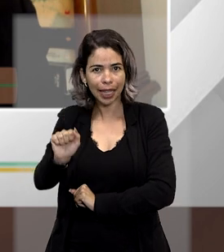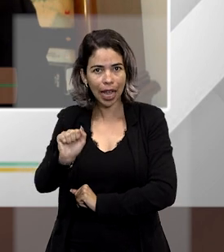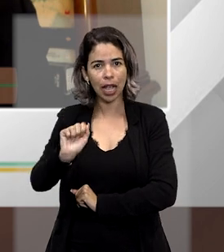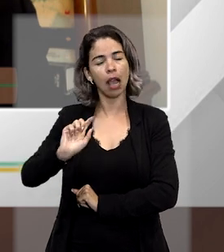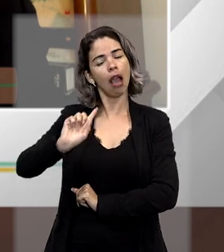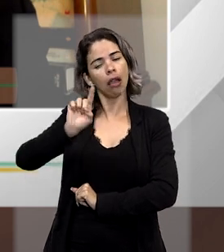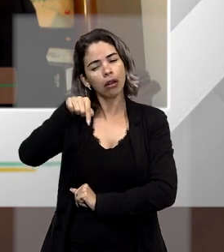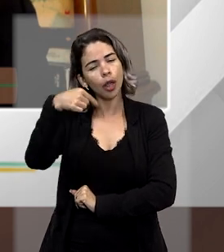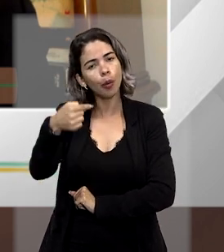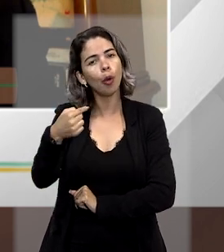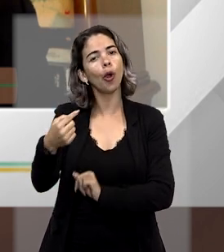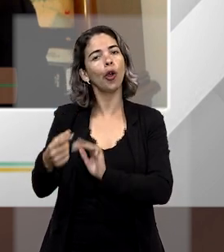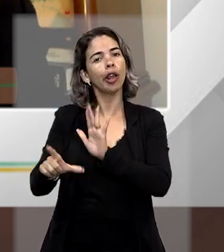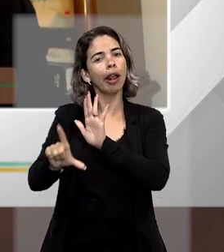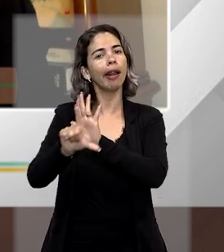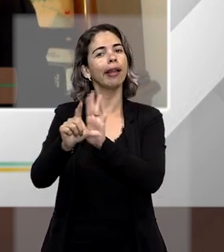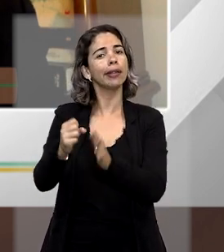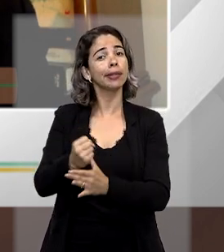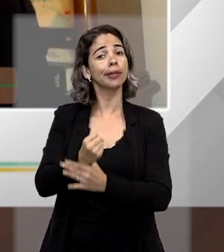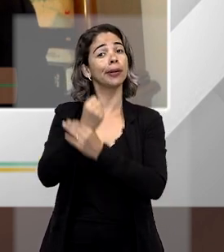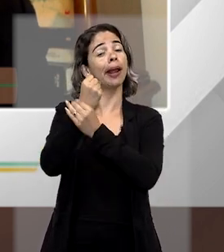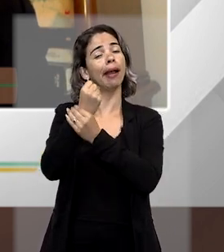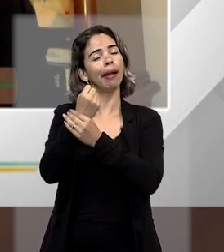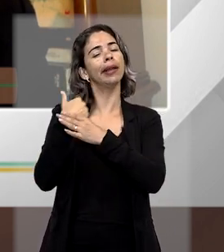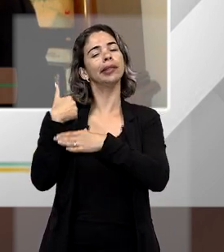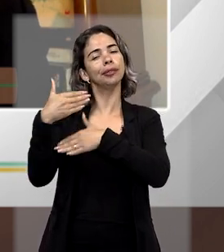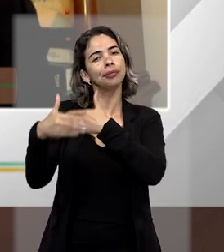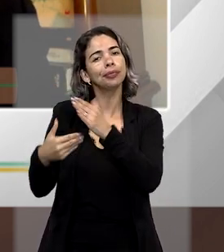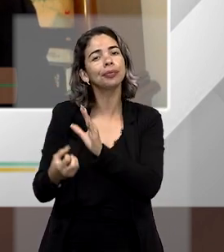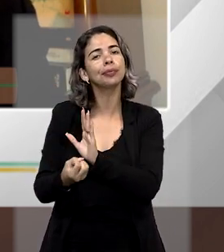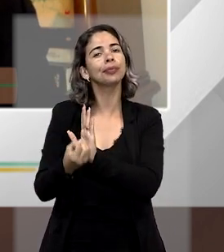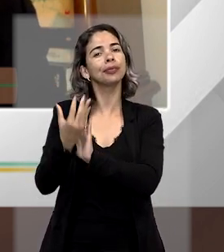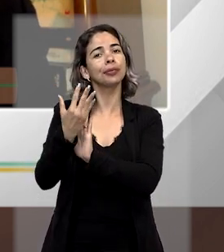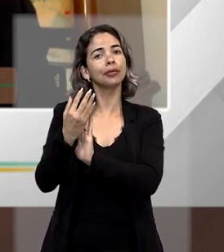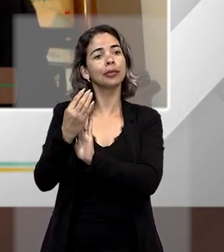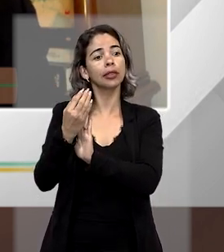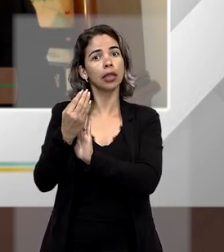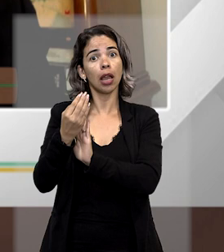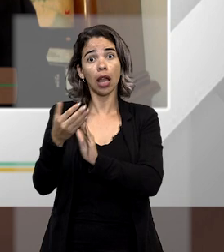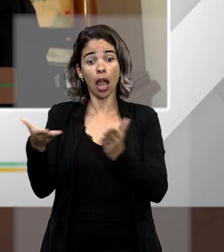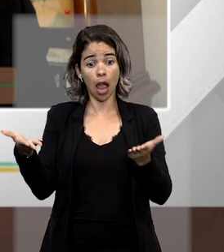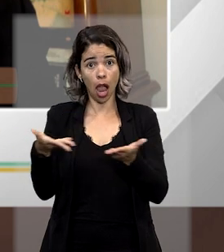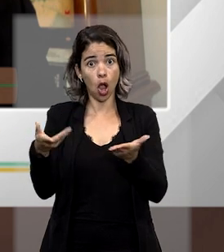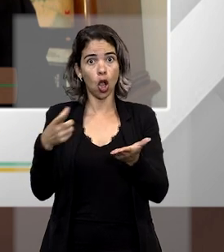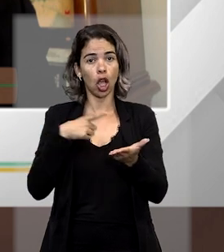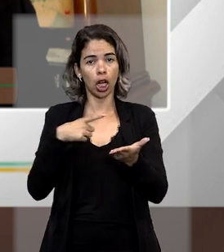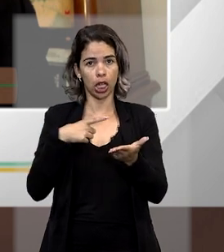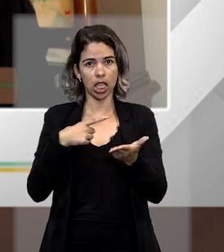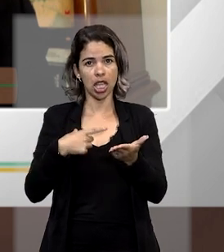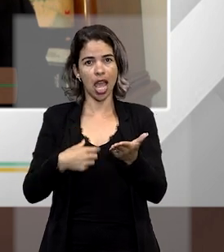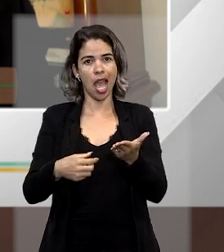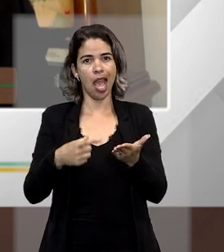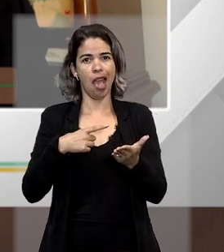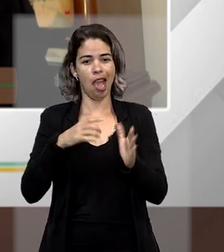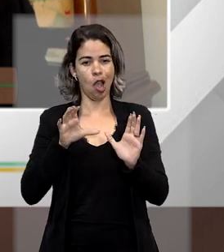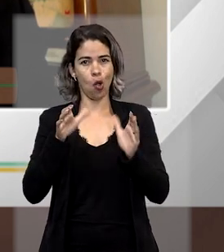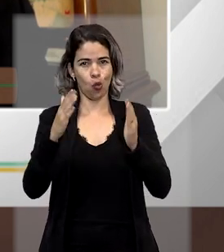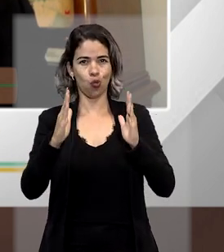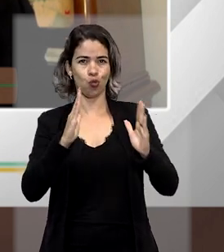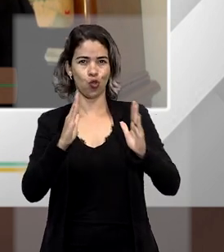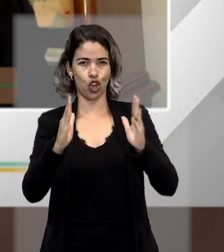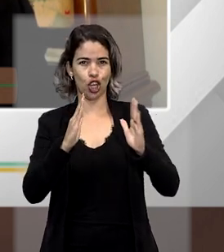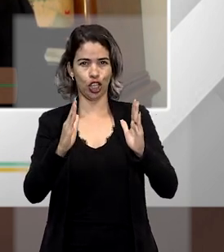a lei de segurança, propriamente dita, e quando chegou no regime de 64,